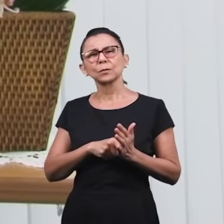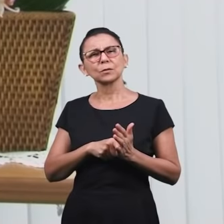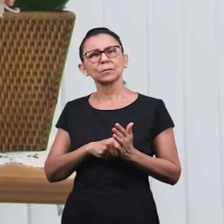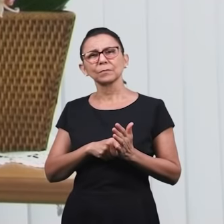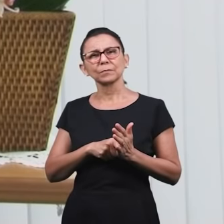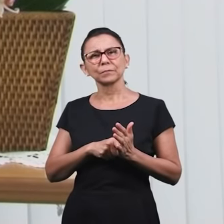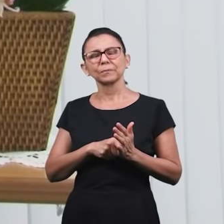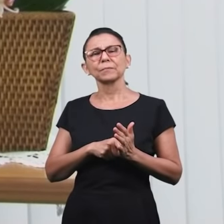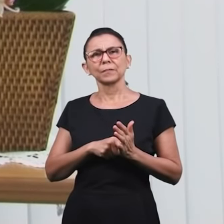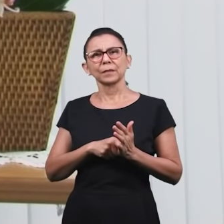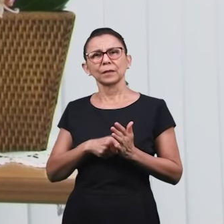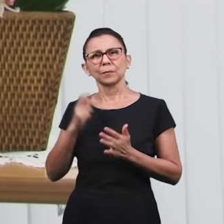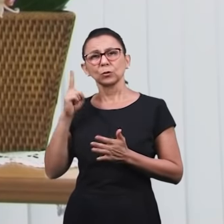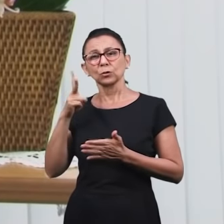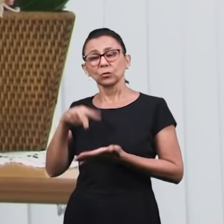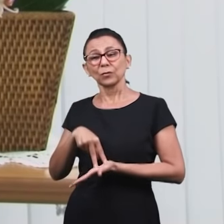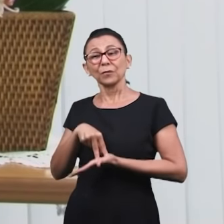os dias,